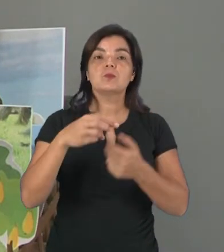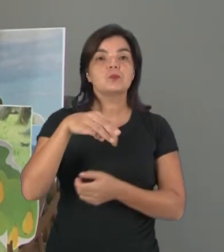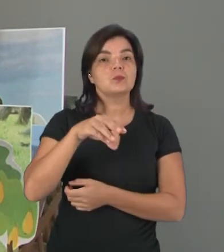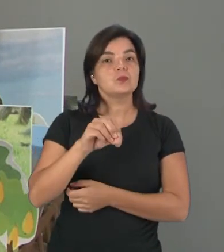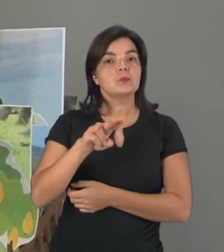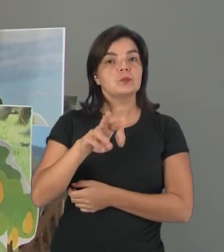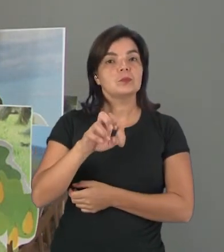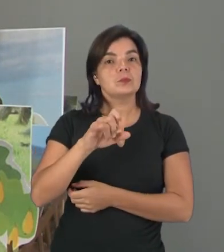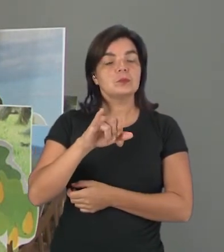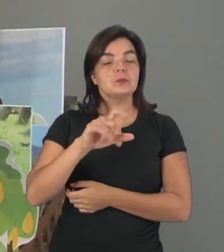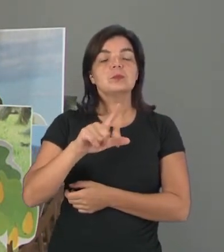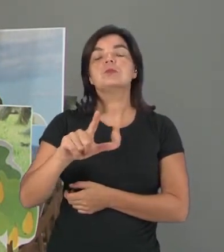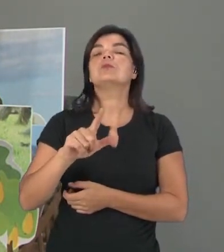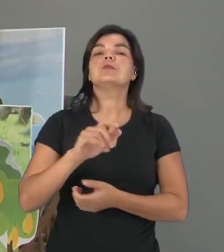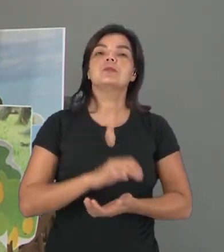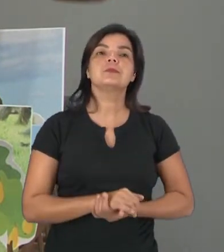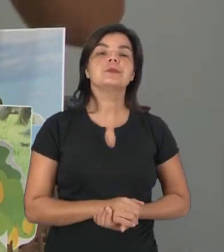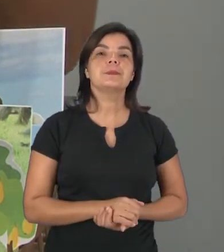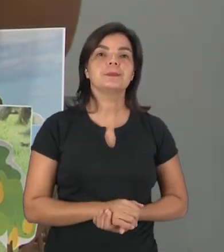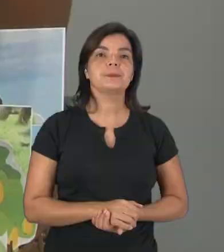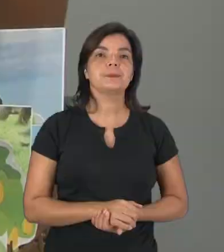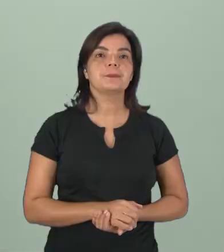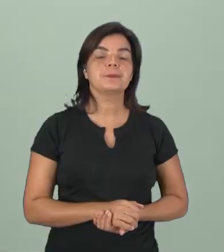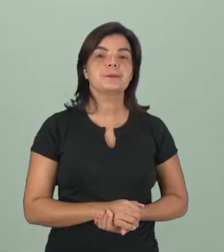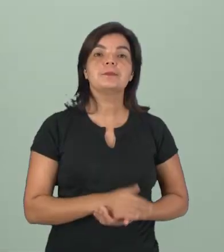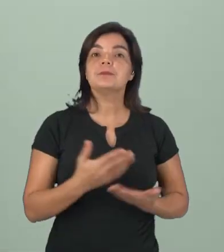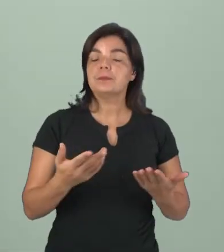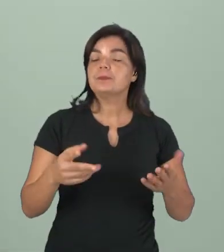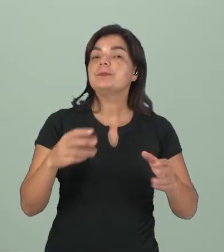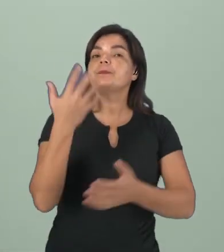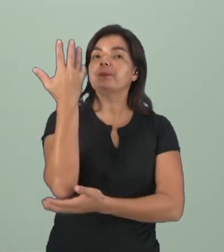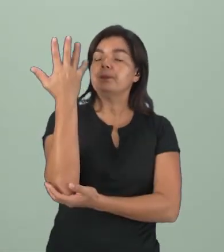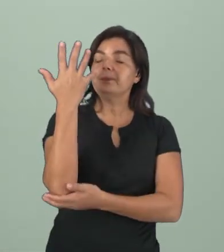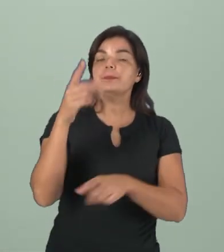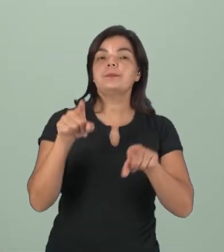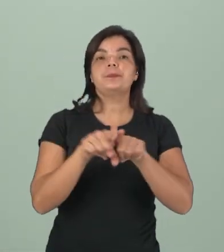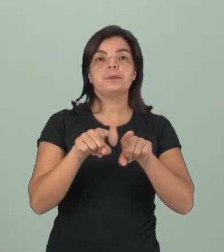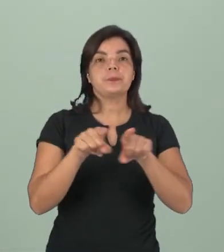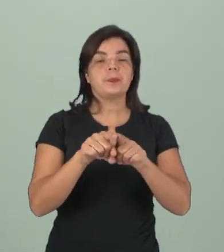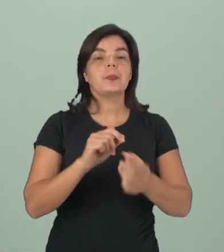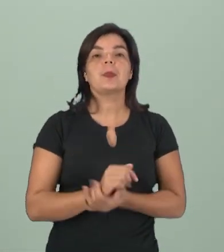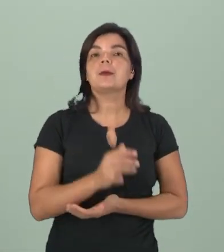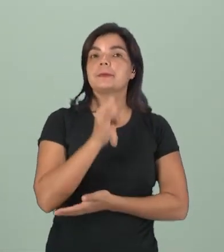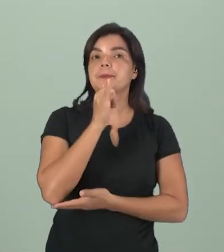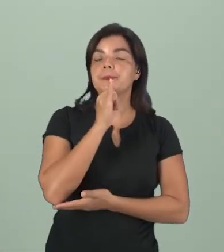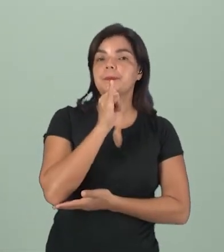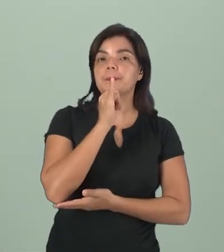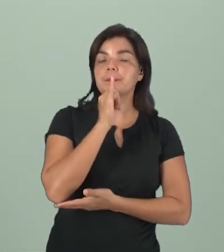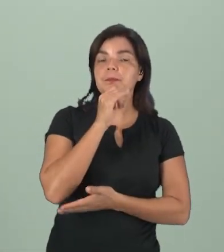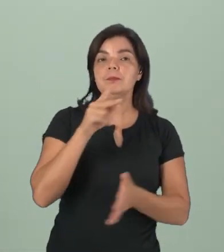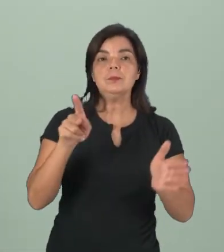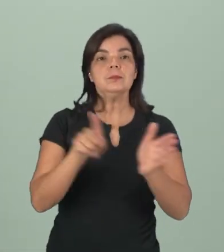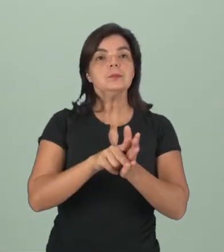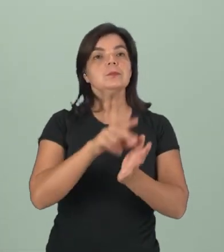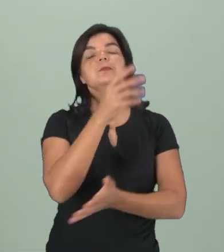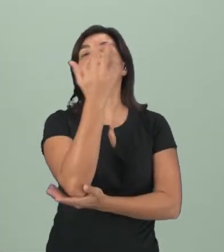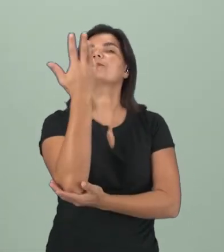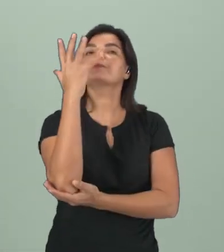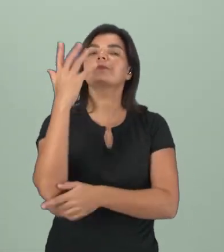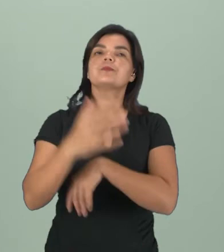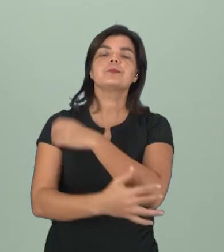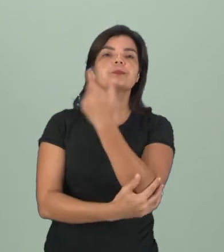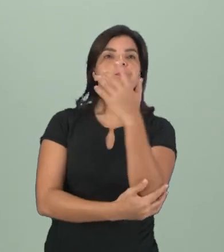utilizados para a confecção de móveis. Esta árvore também é um exemplo de árvore nativa.